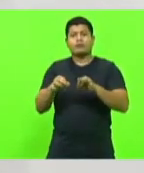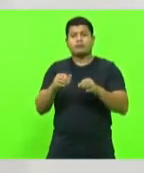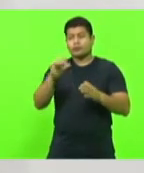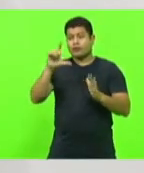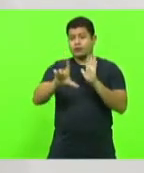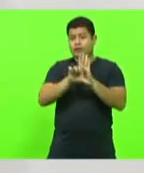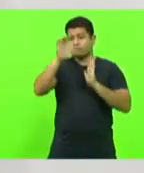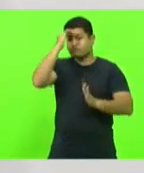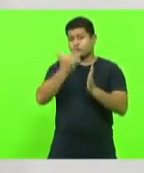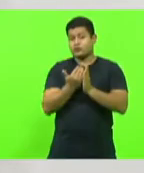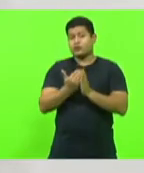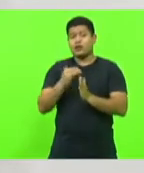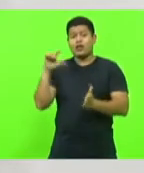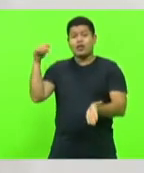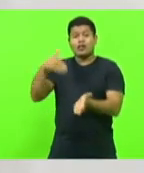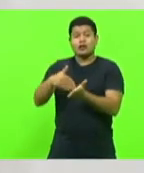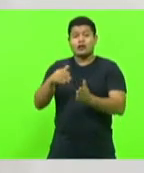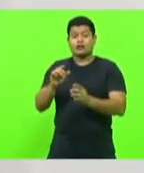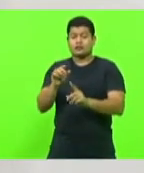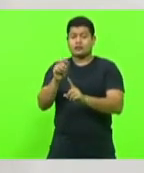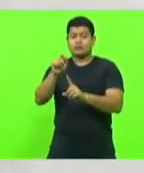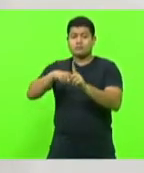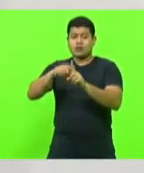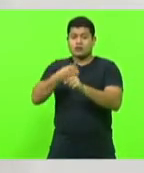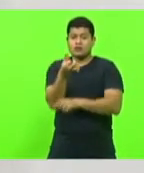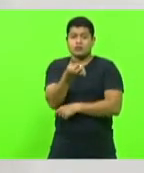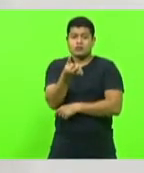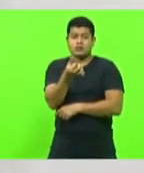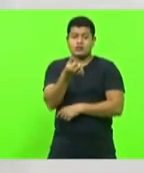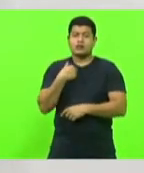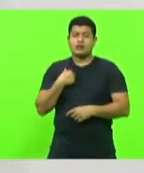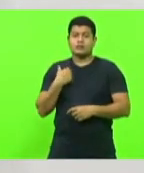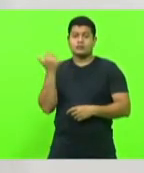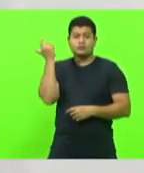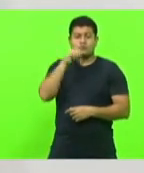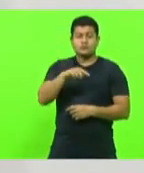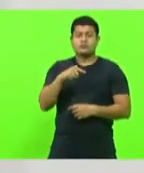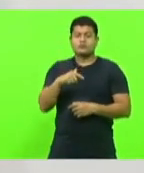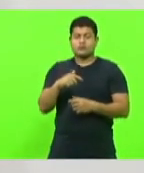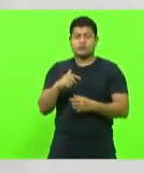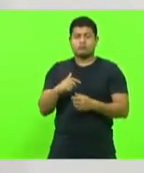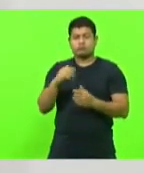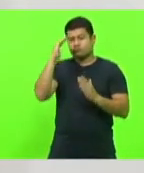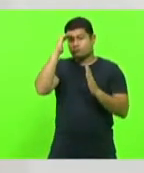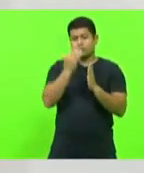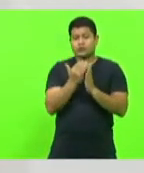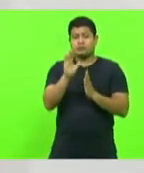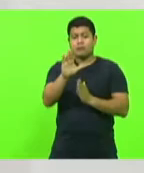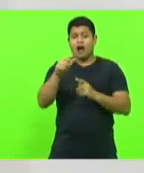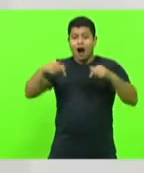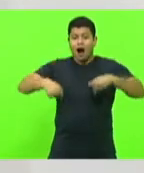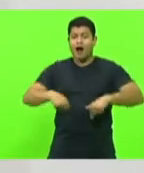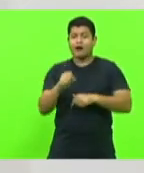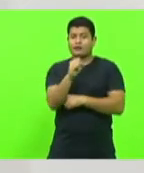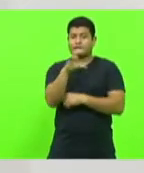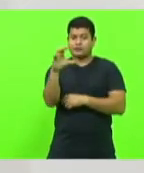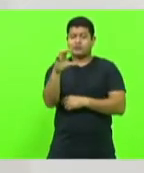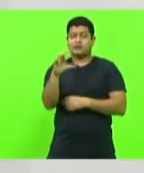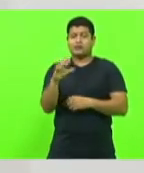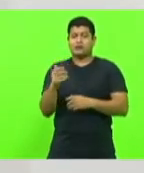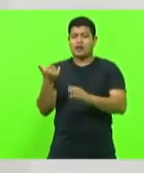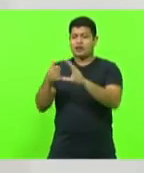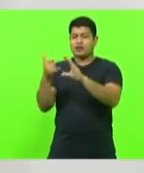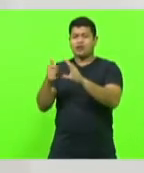seis meses para entrar em vigor, mas em Santa Catarina, no que depender da Selesc, deve vigorar